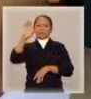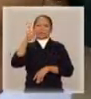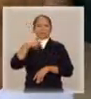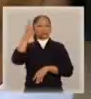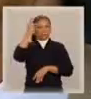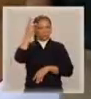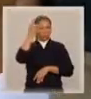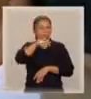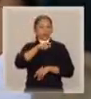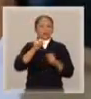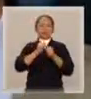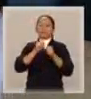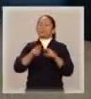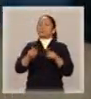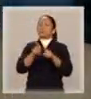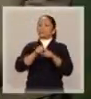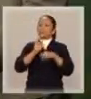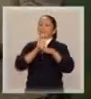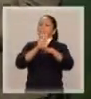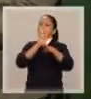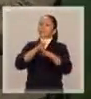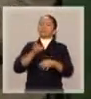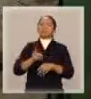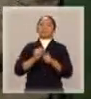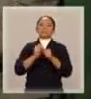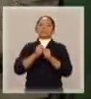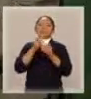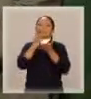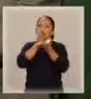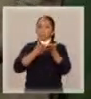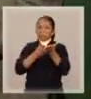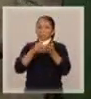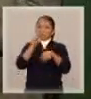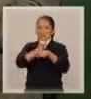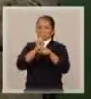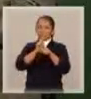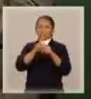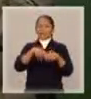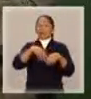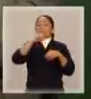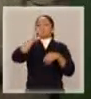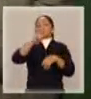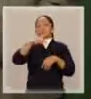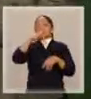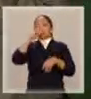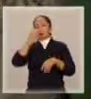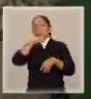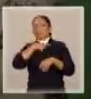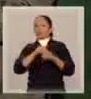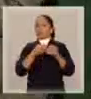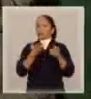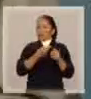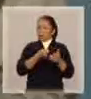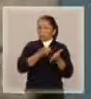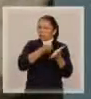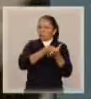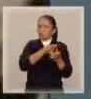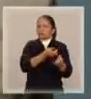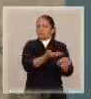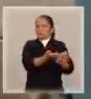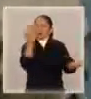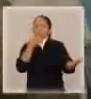penaliza a alienação parental. Pelo projeto, o genitor que tentar afastar o filho do outro pai,